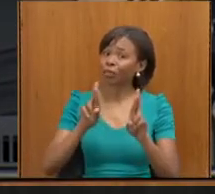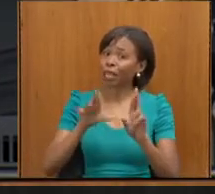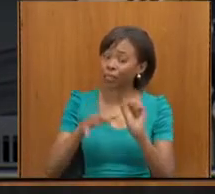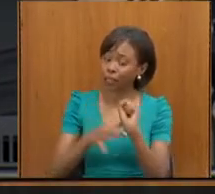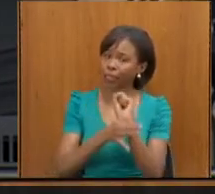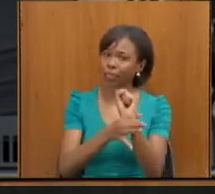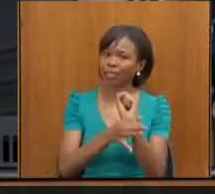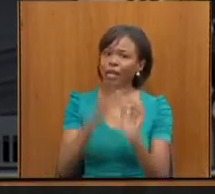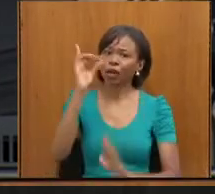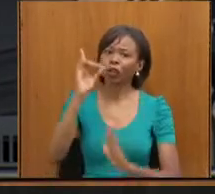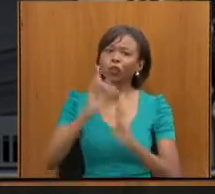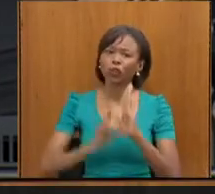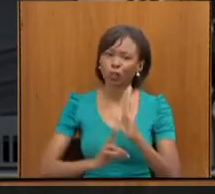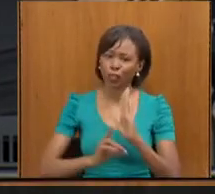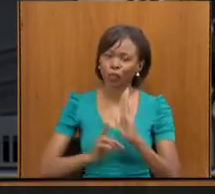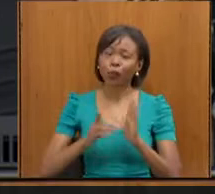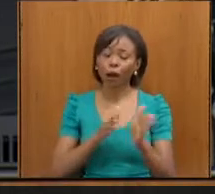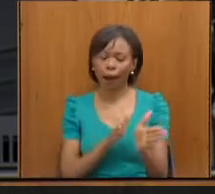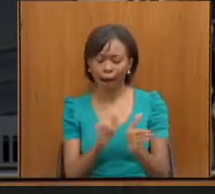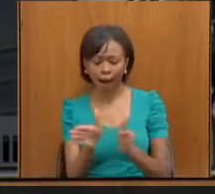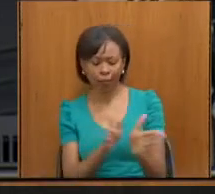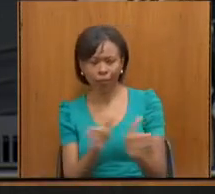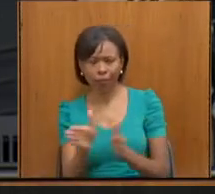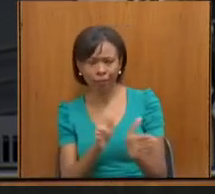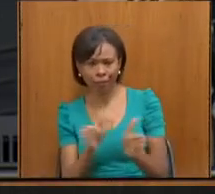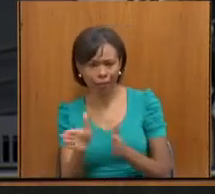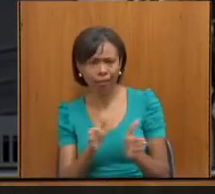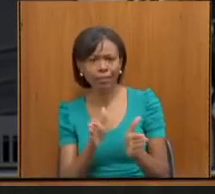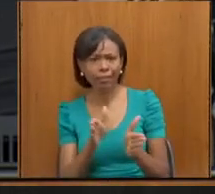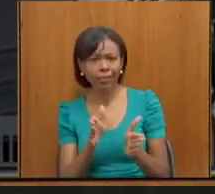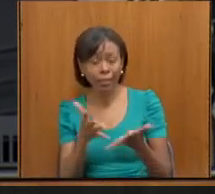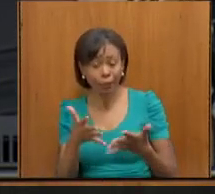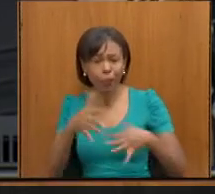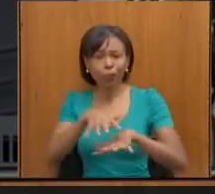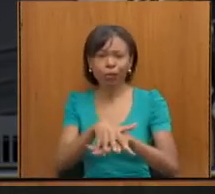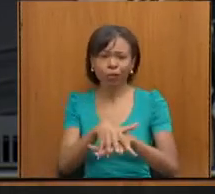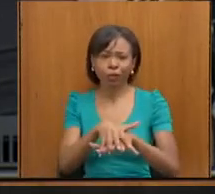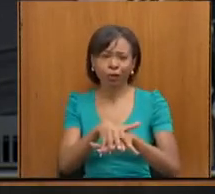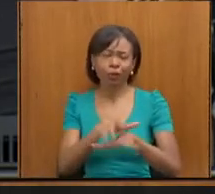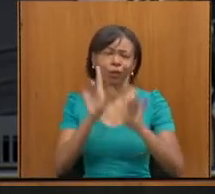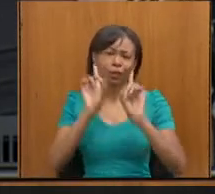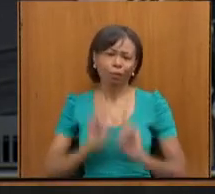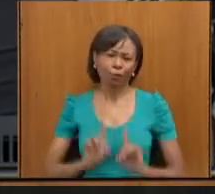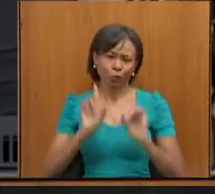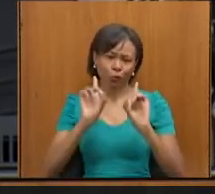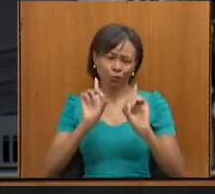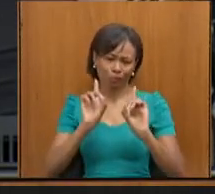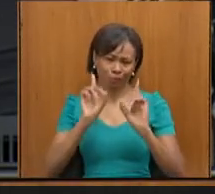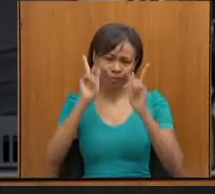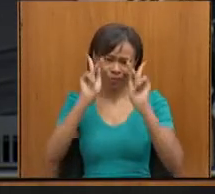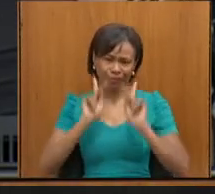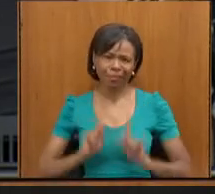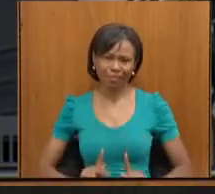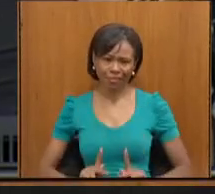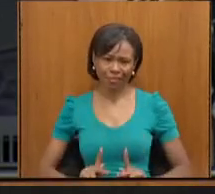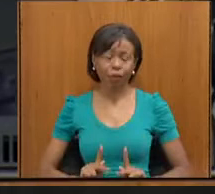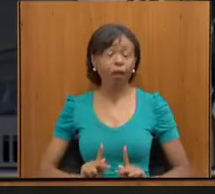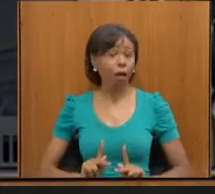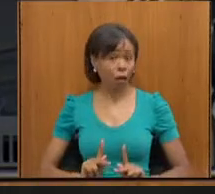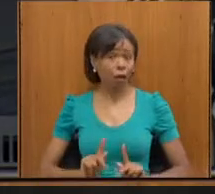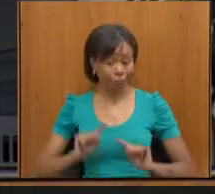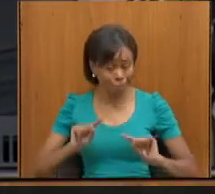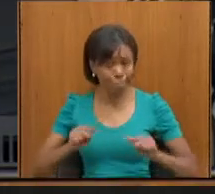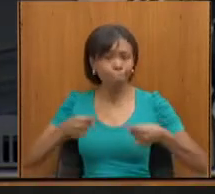direitos, acessibilidade e inclusão das pessoas com deficiência. Esse é o grande desafio